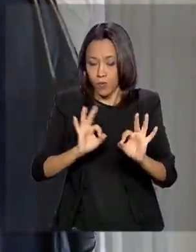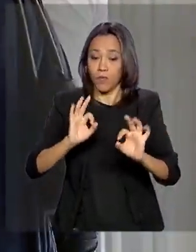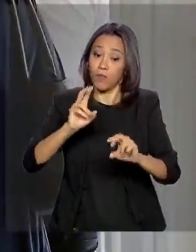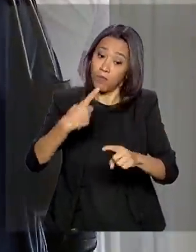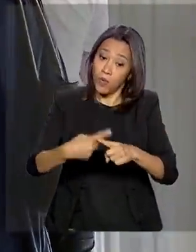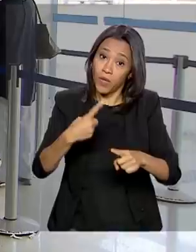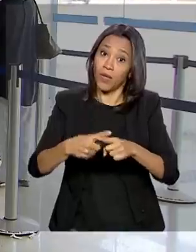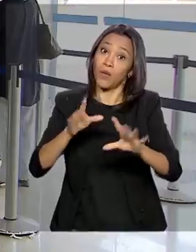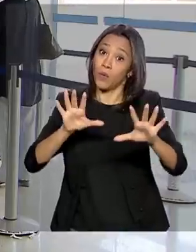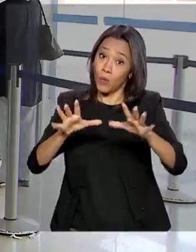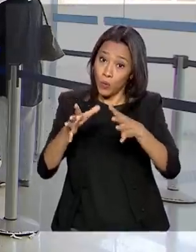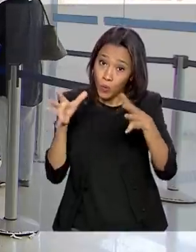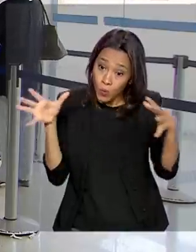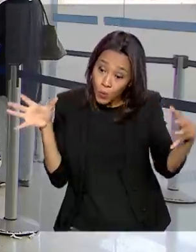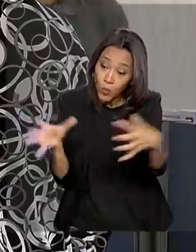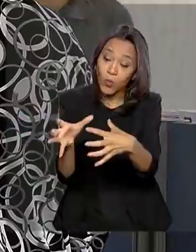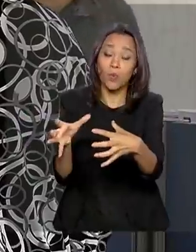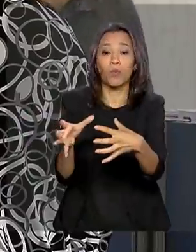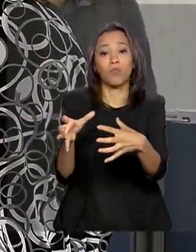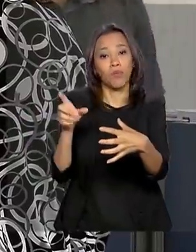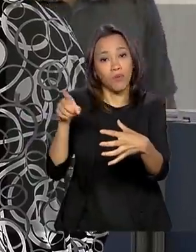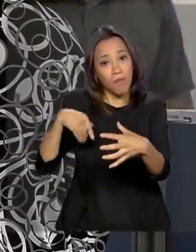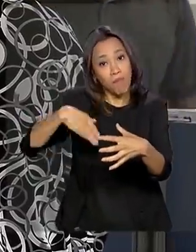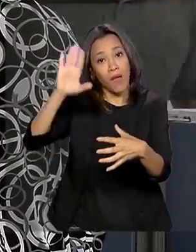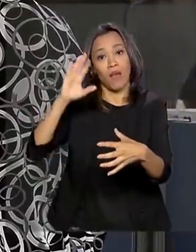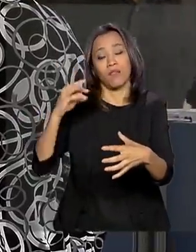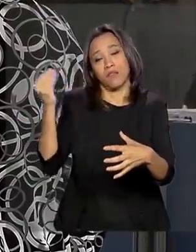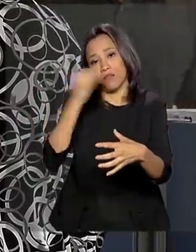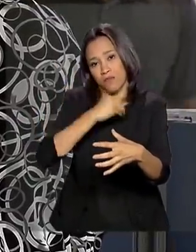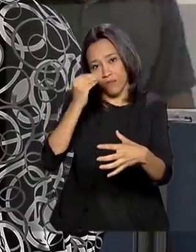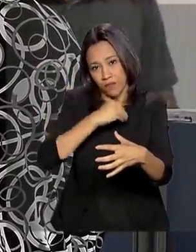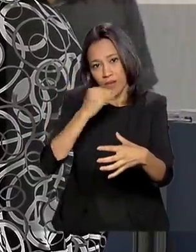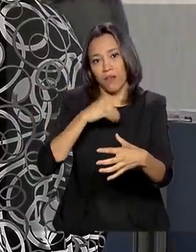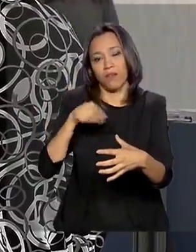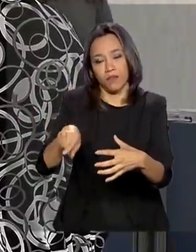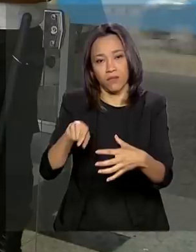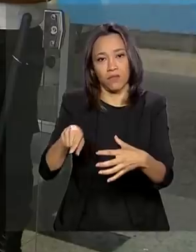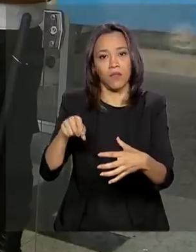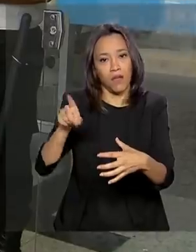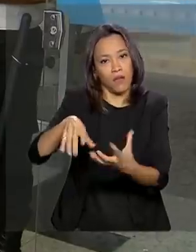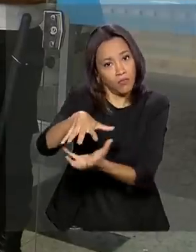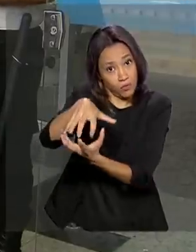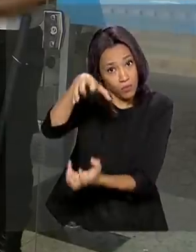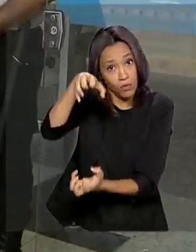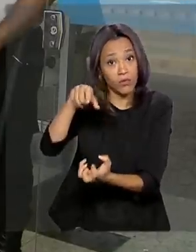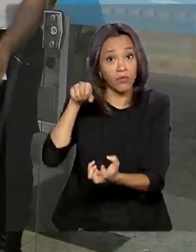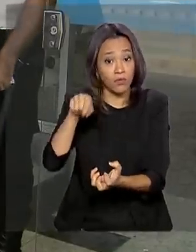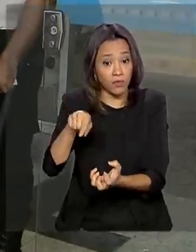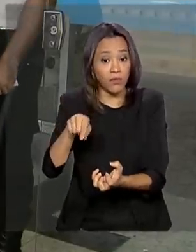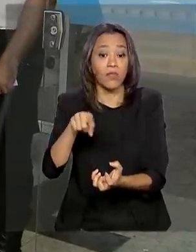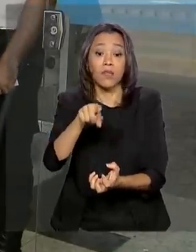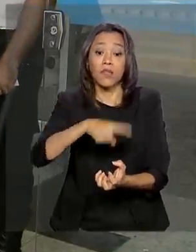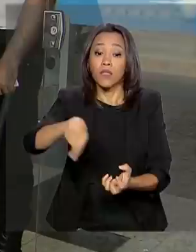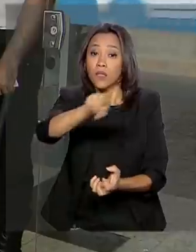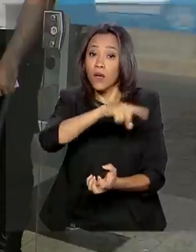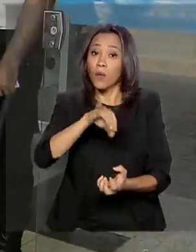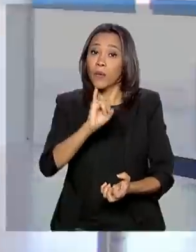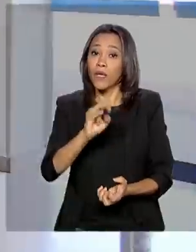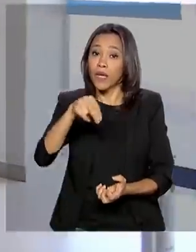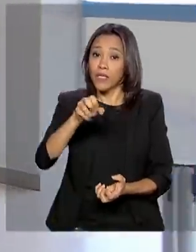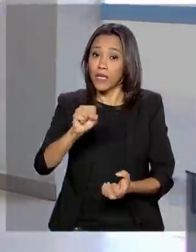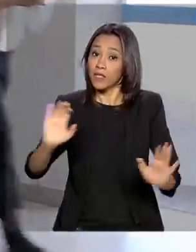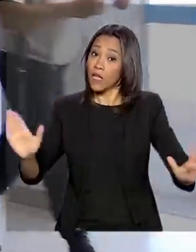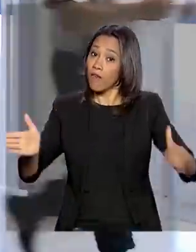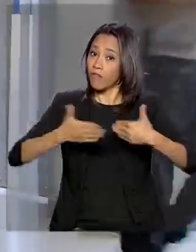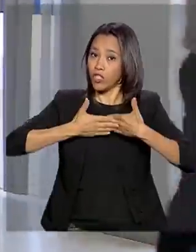que o grande público do INSS são os mais vulneráveis ao novo coronavírus, as agências da Previdência estão fechadas